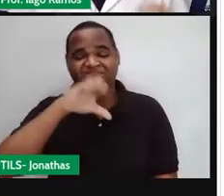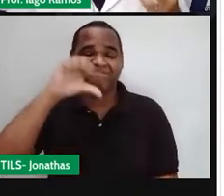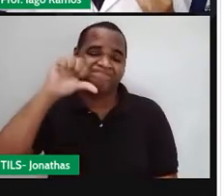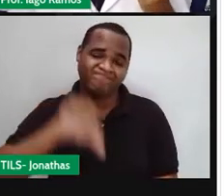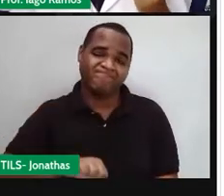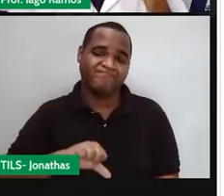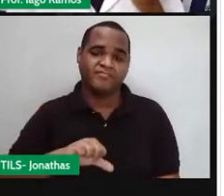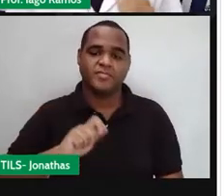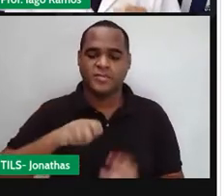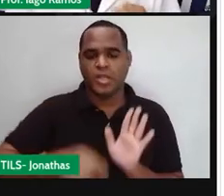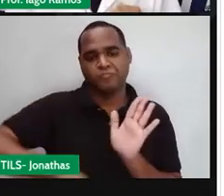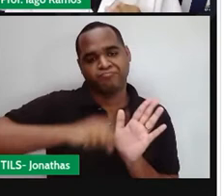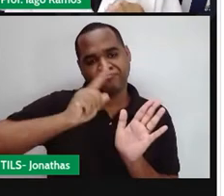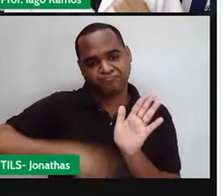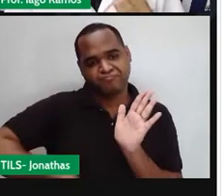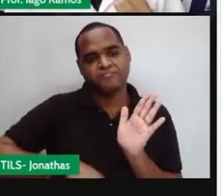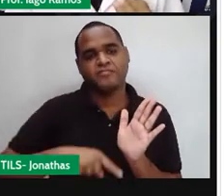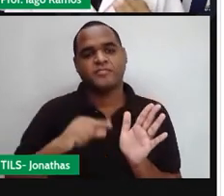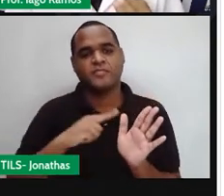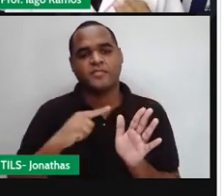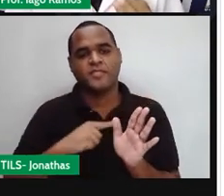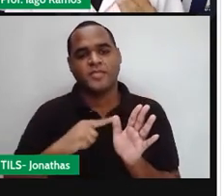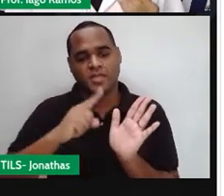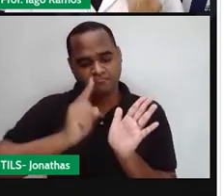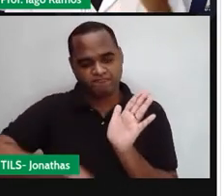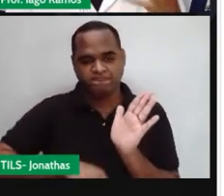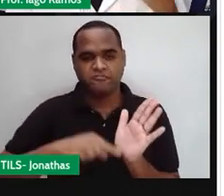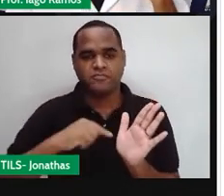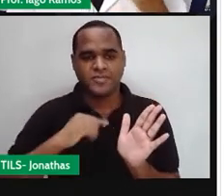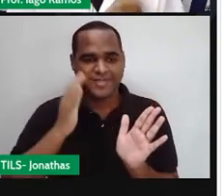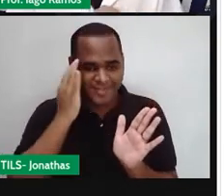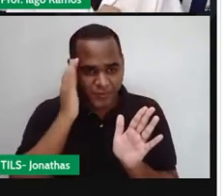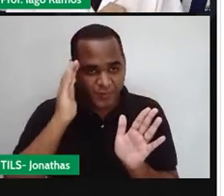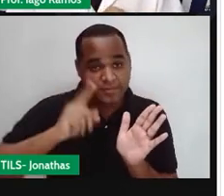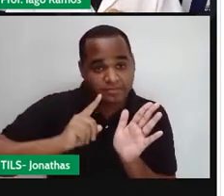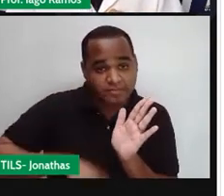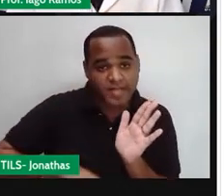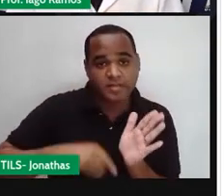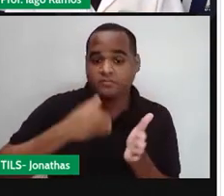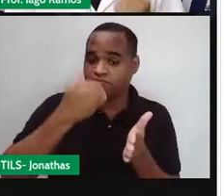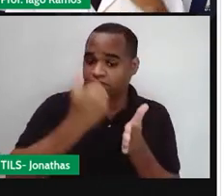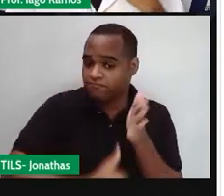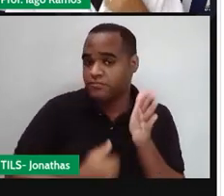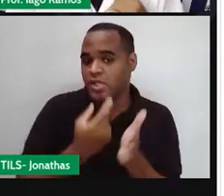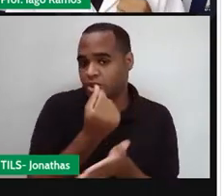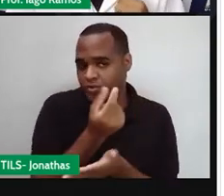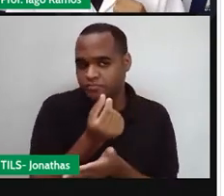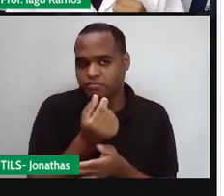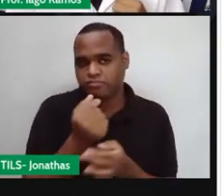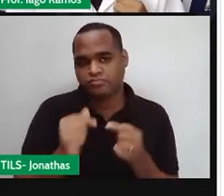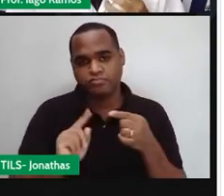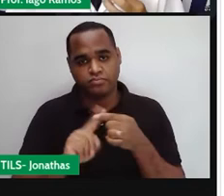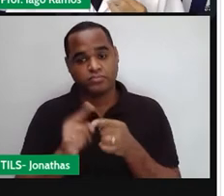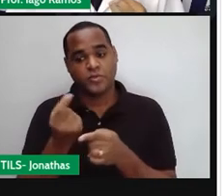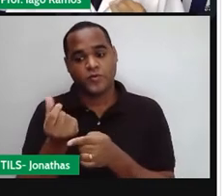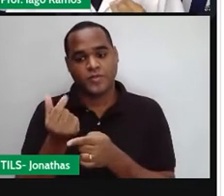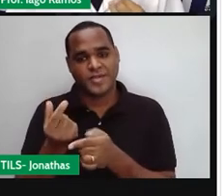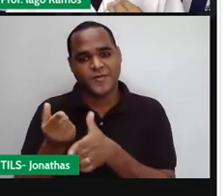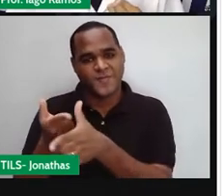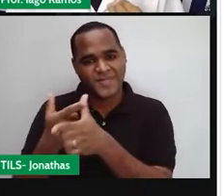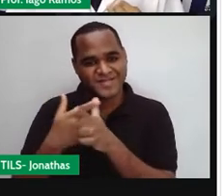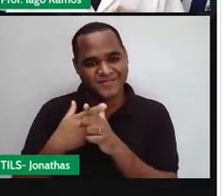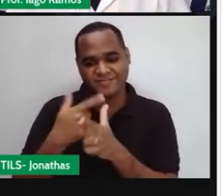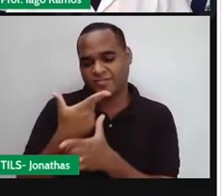uma coisa negativa, sinalzinho de menos que representa negativo. Então, se eu peguei R$200,00